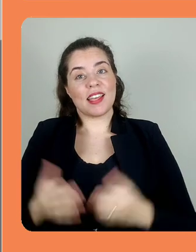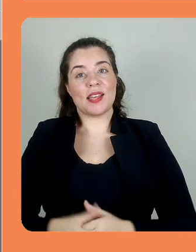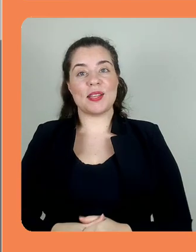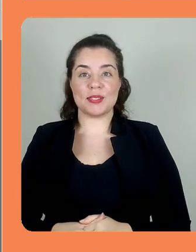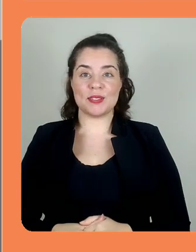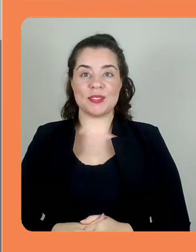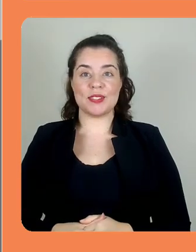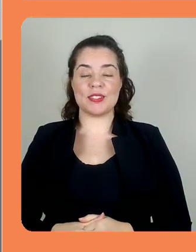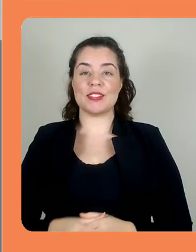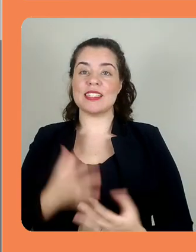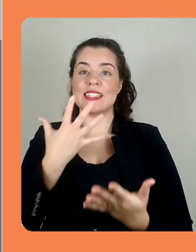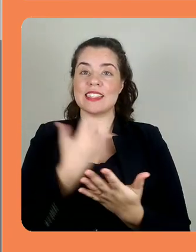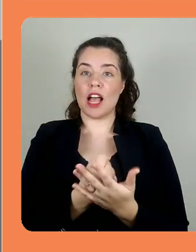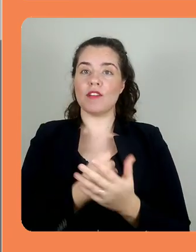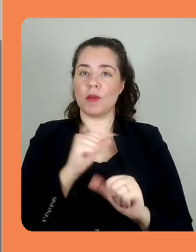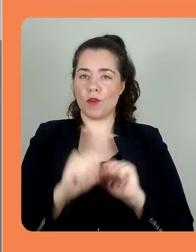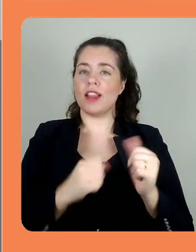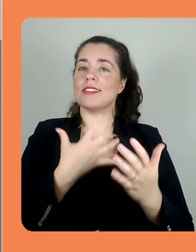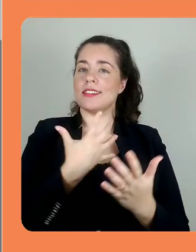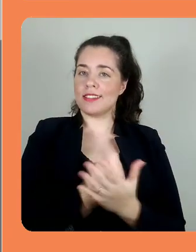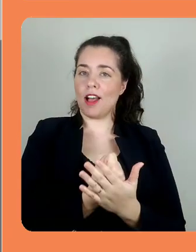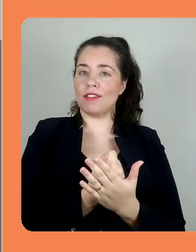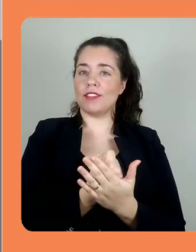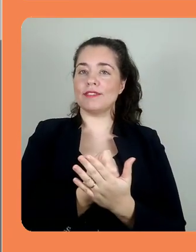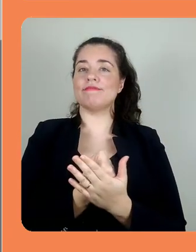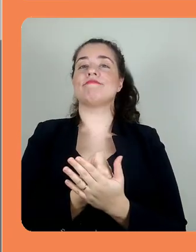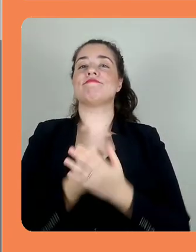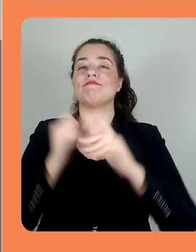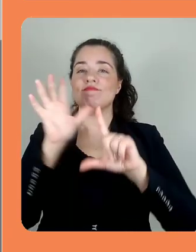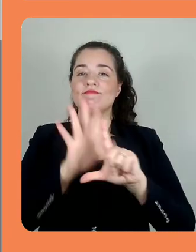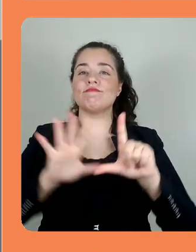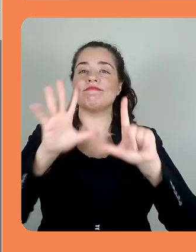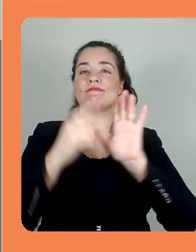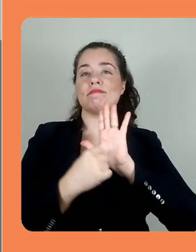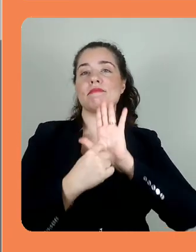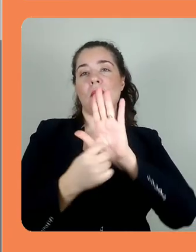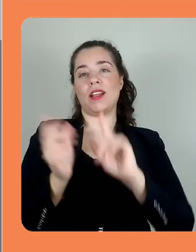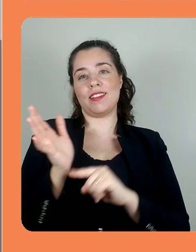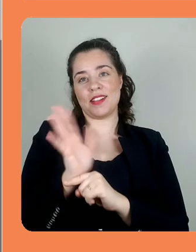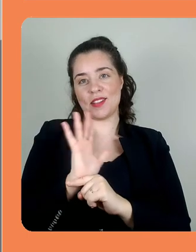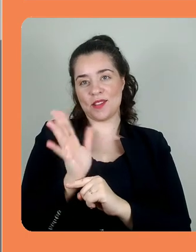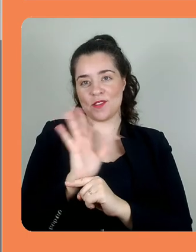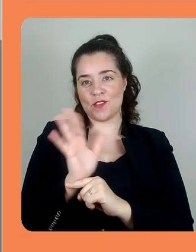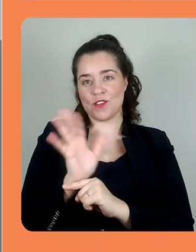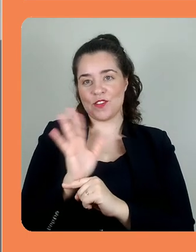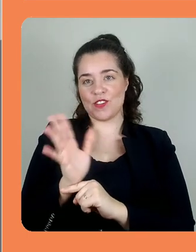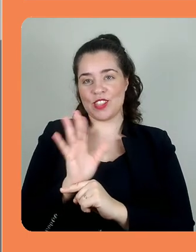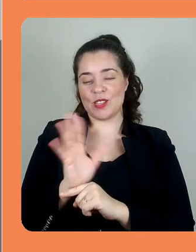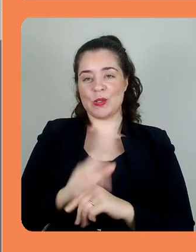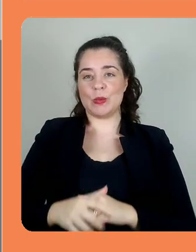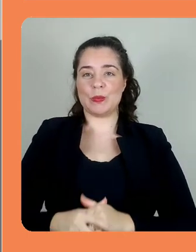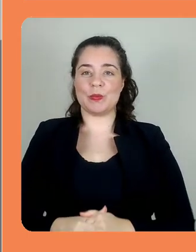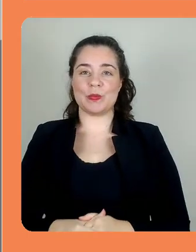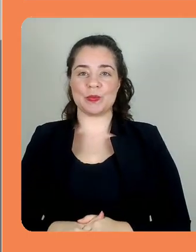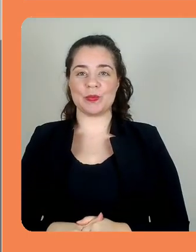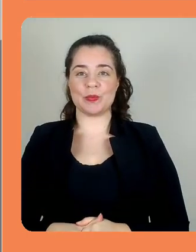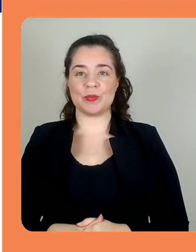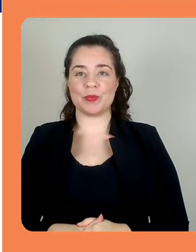Então, por clicar em salvar mudanças, vai aparecer o vídeo aqui conforme